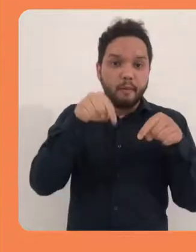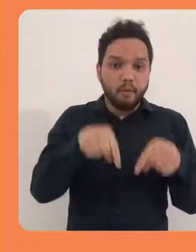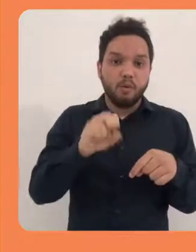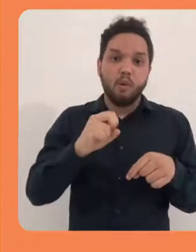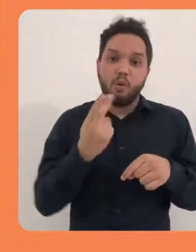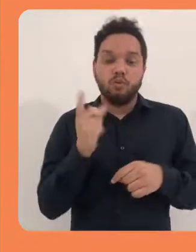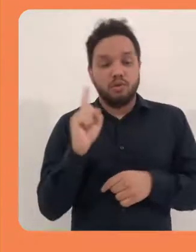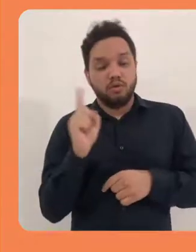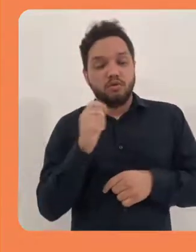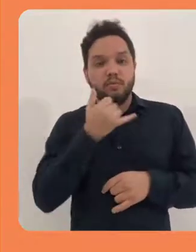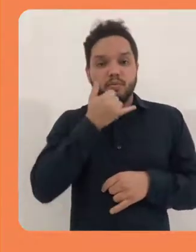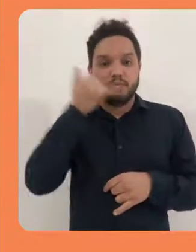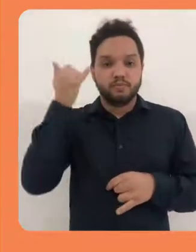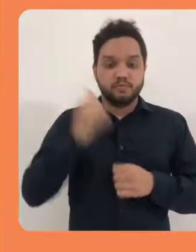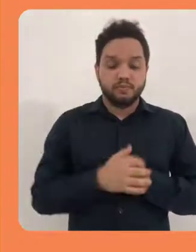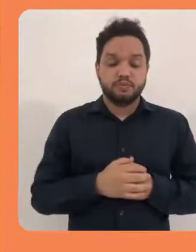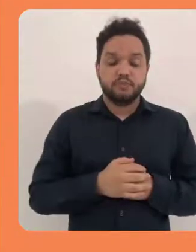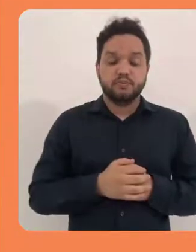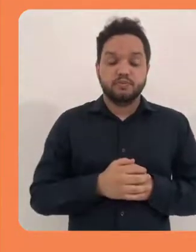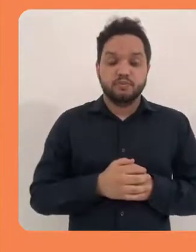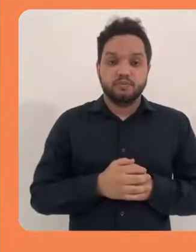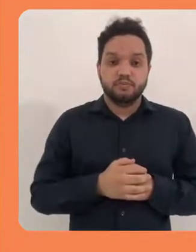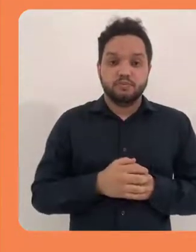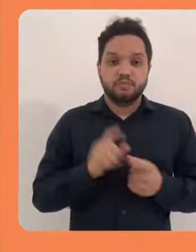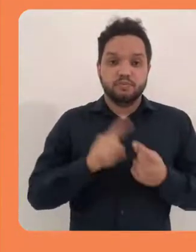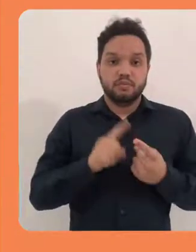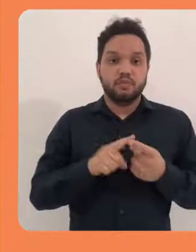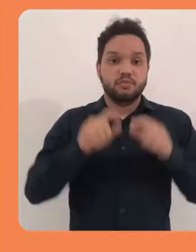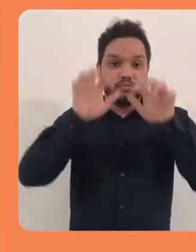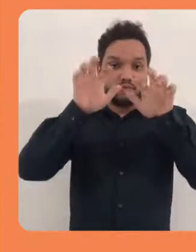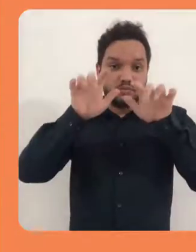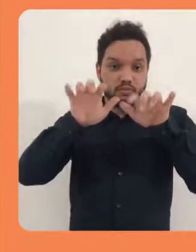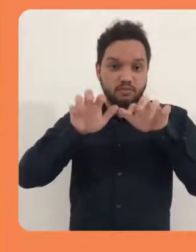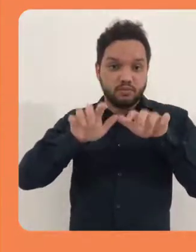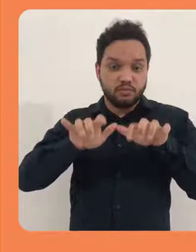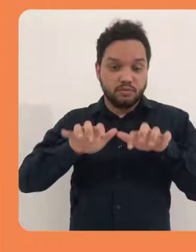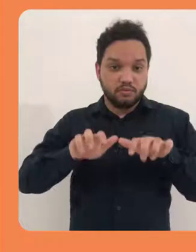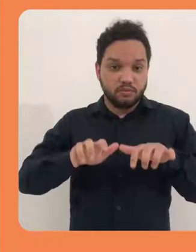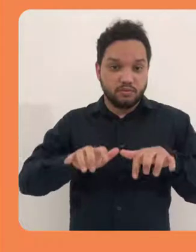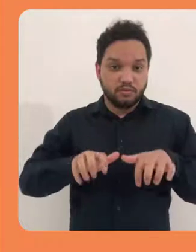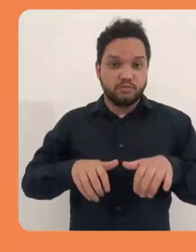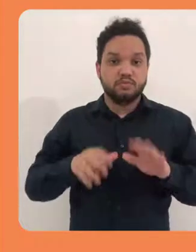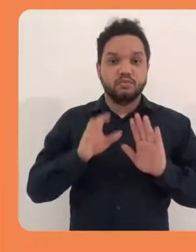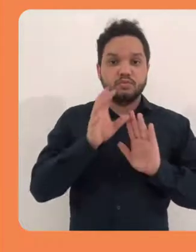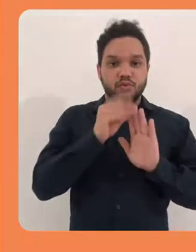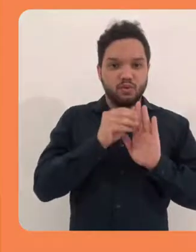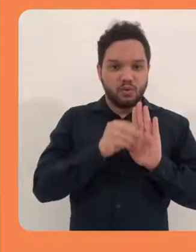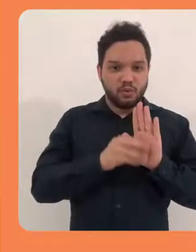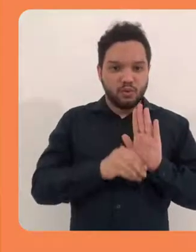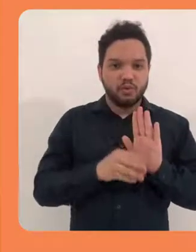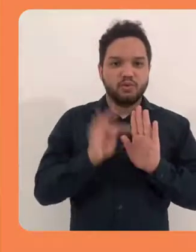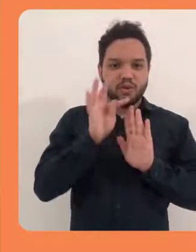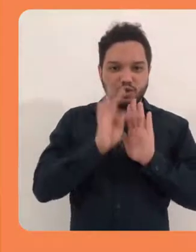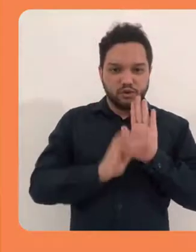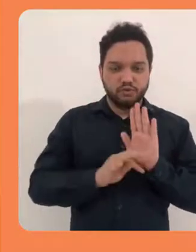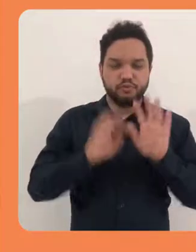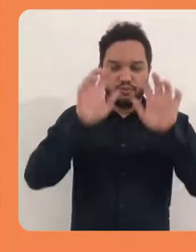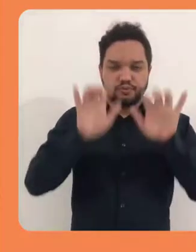segundos. Você pode escolher se o vídeo vai parar naquele momento ou não e